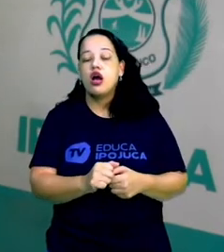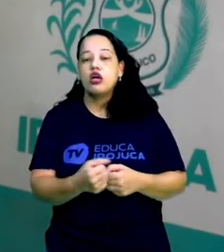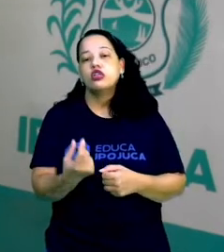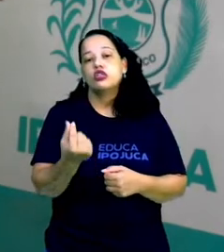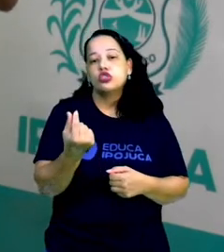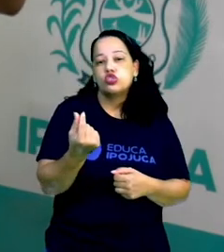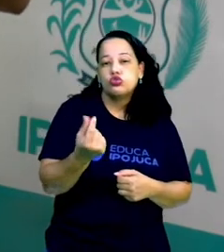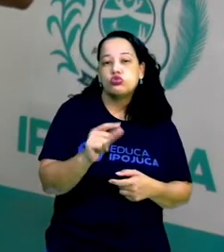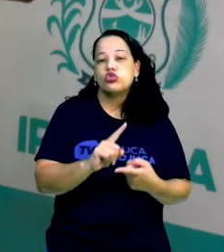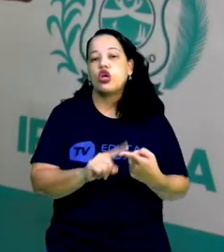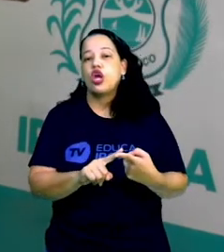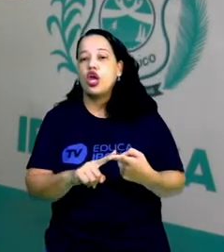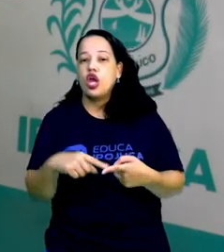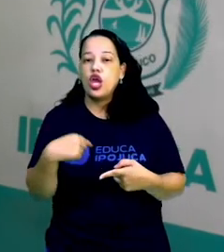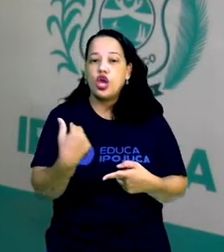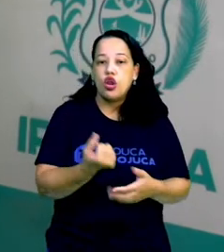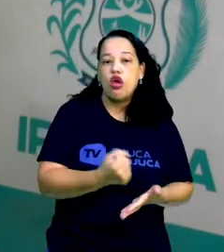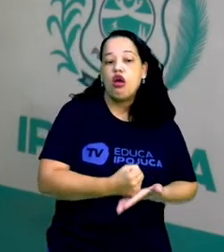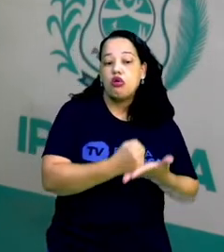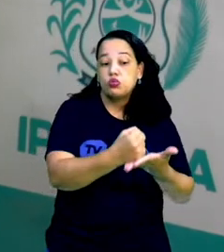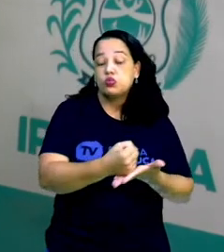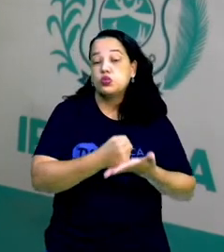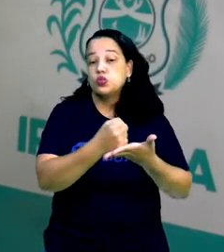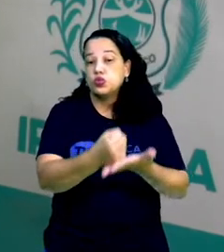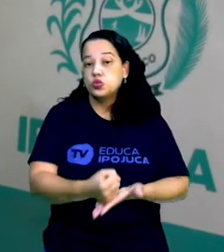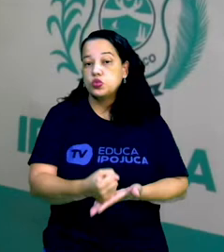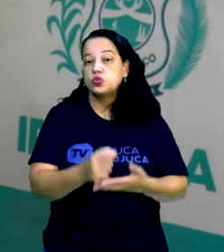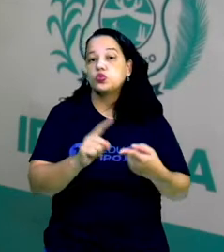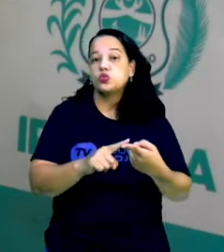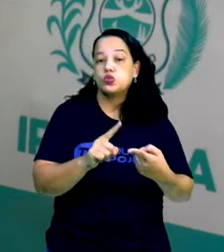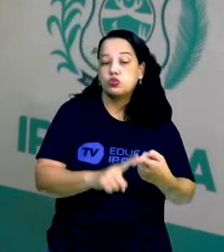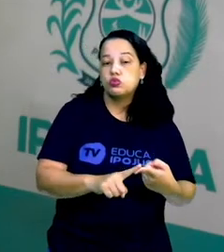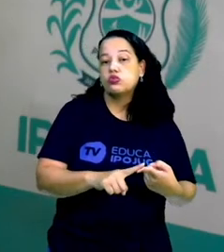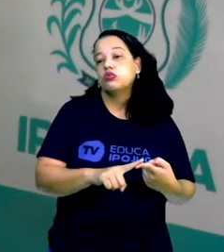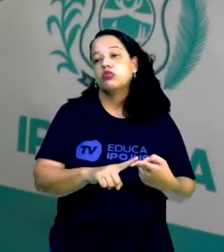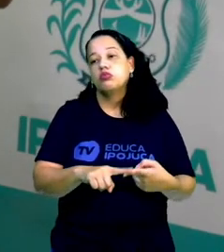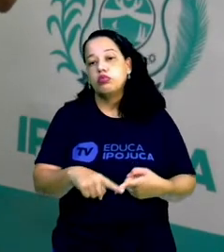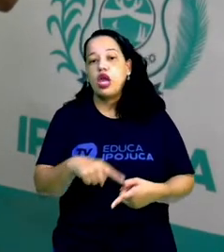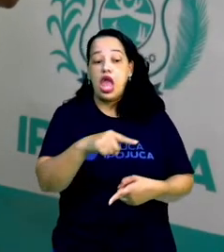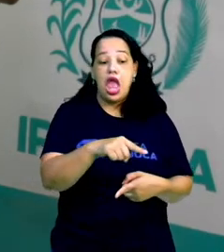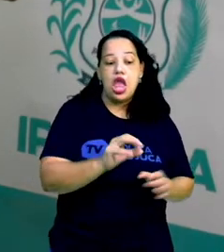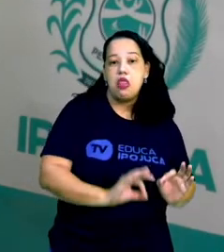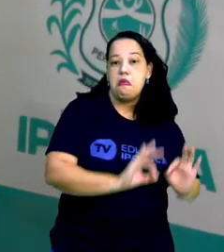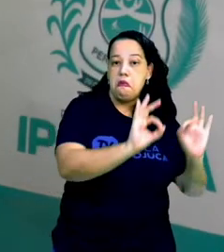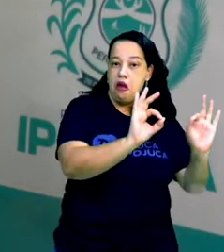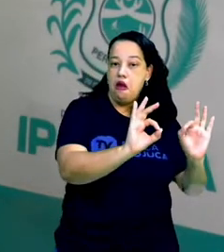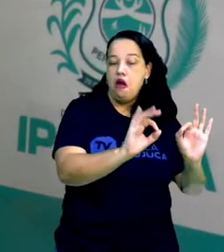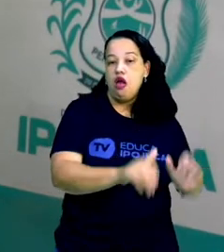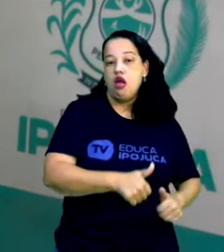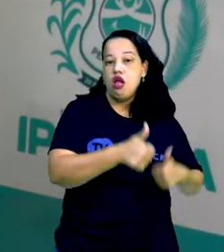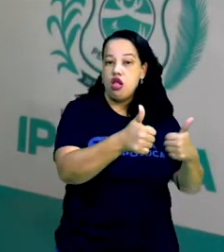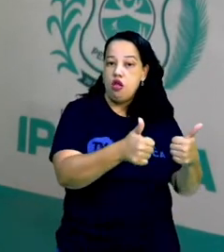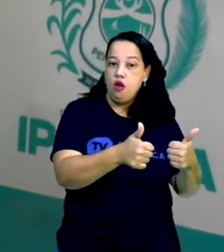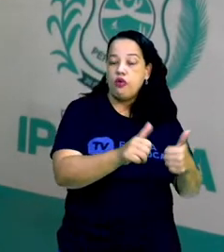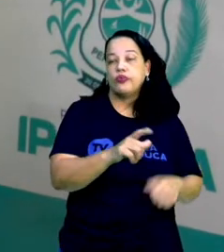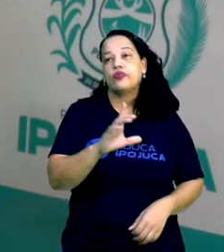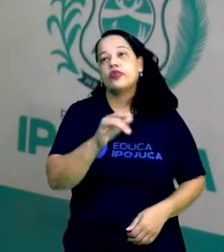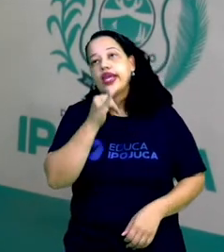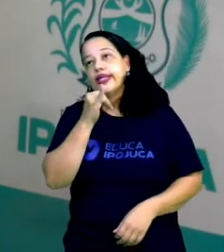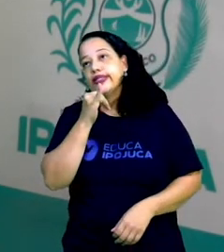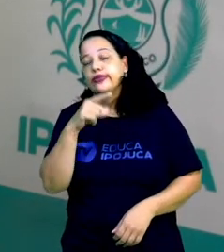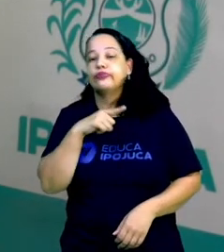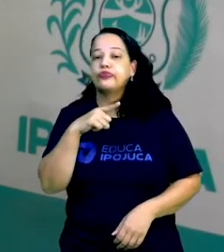assistência, certo? Um vai se destacar mais do que o outro. A gente tem hoje, por exemplo,